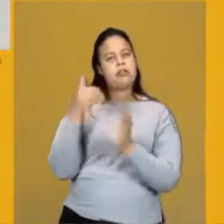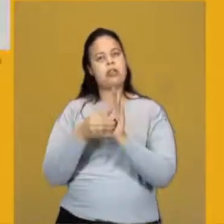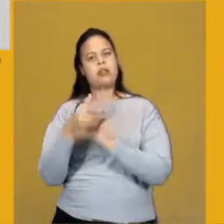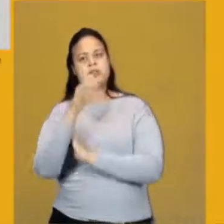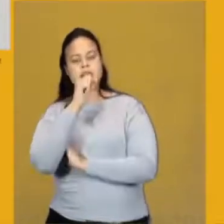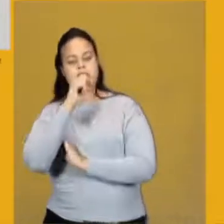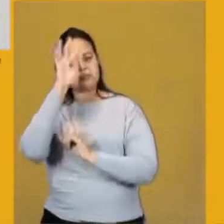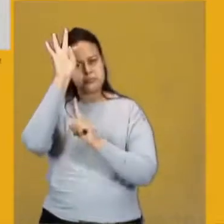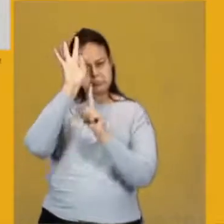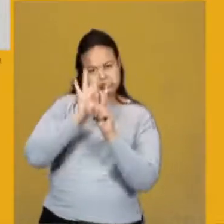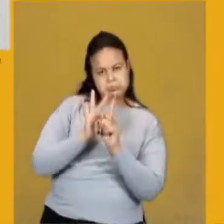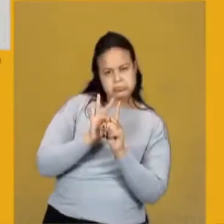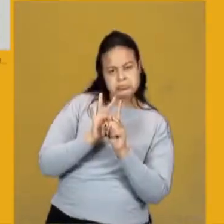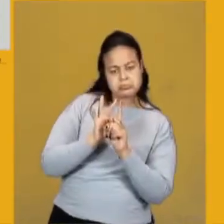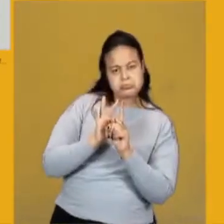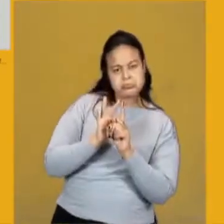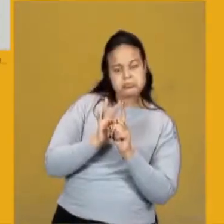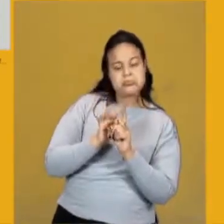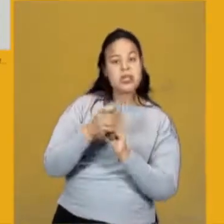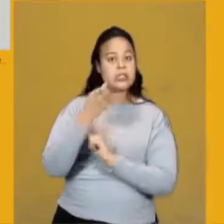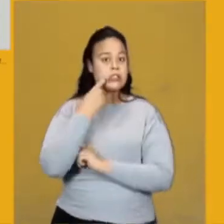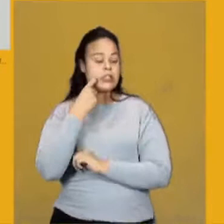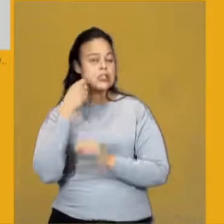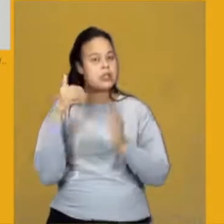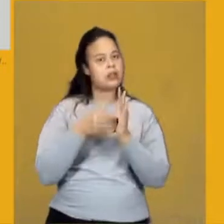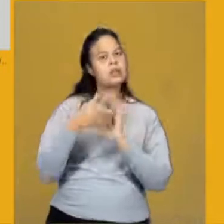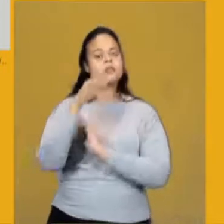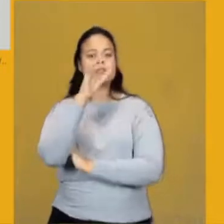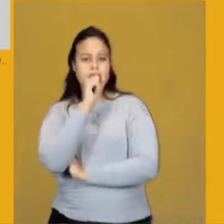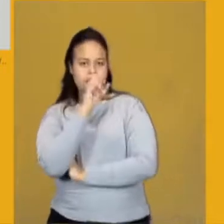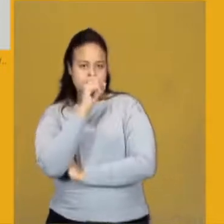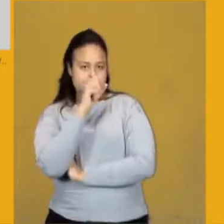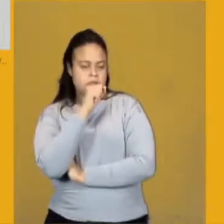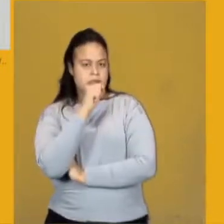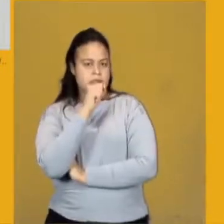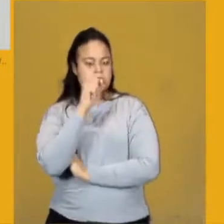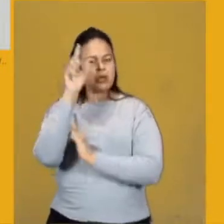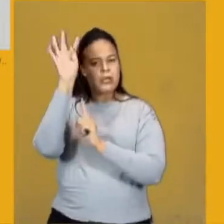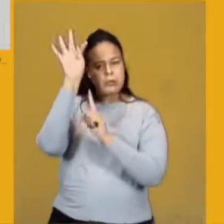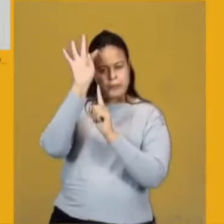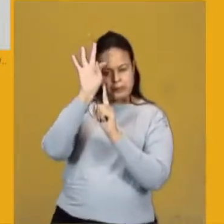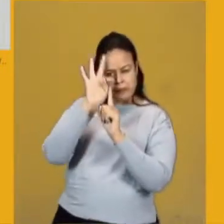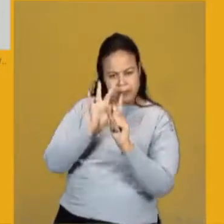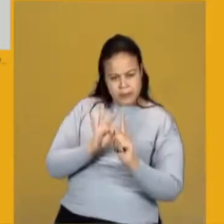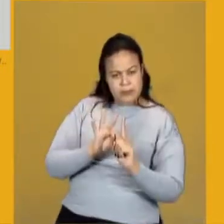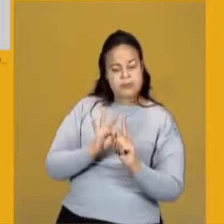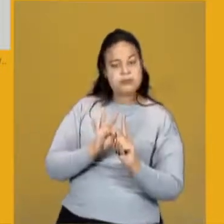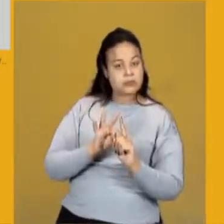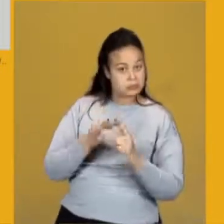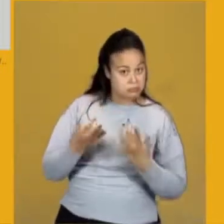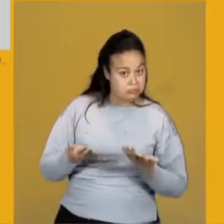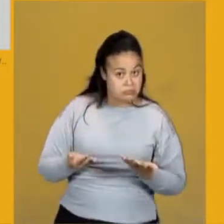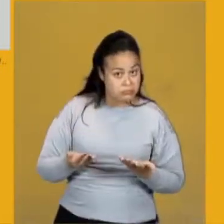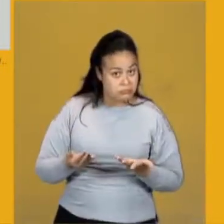da temperatura. De sexta-feira para sábado, houve uma diminuição da temperatura.